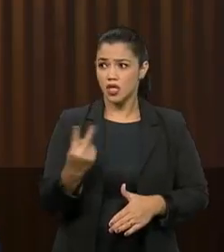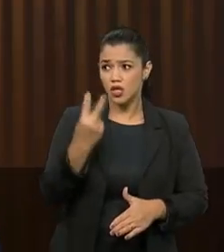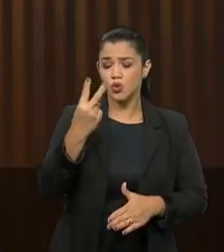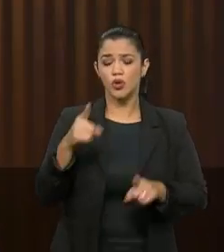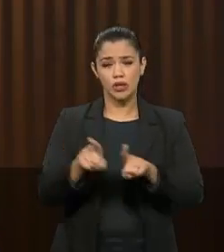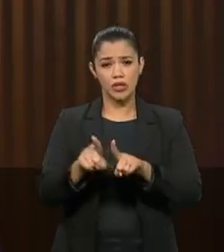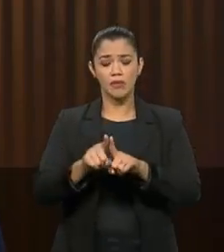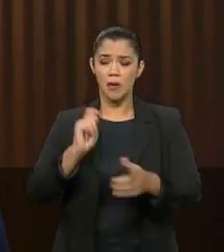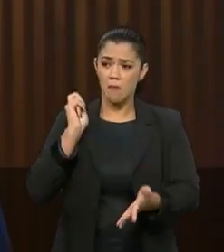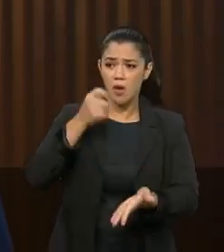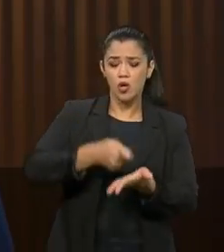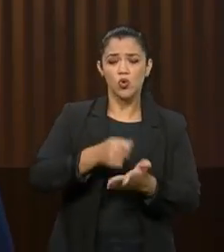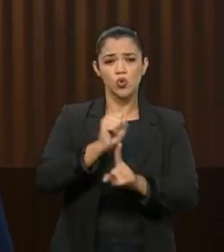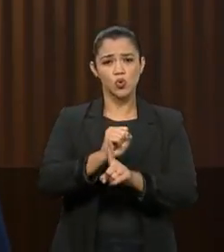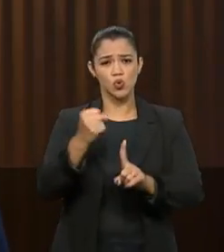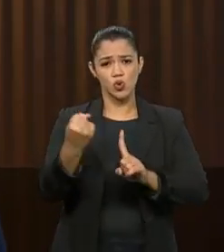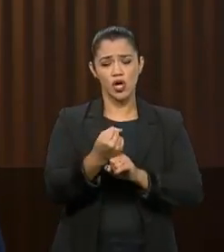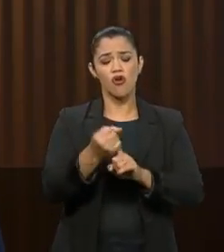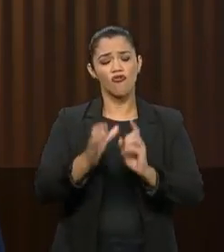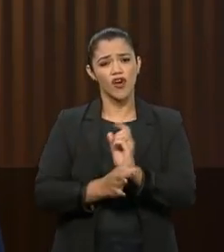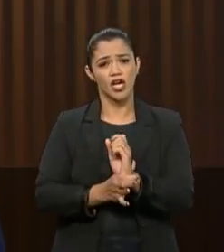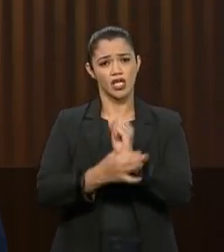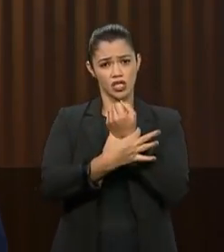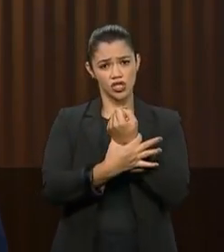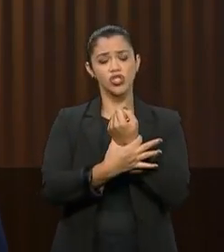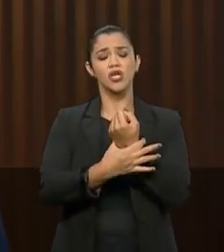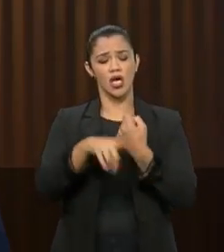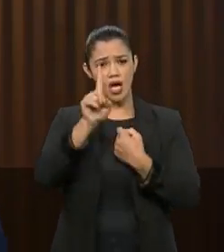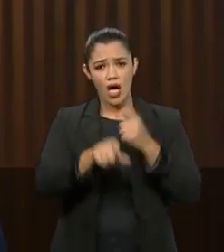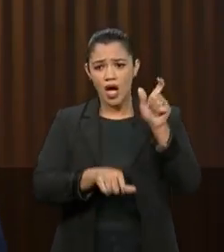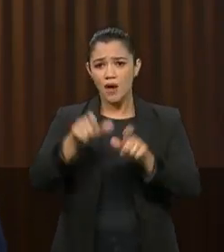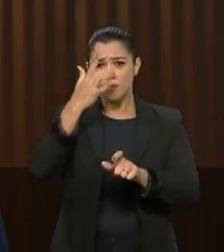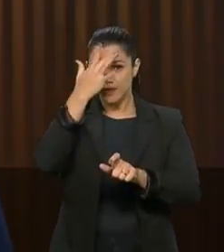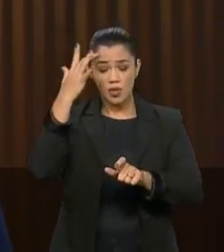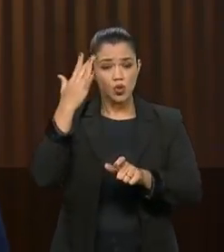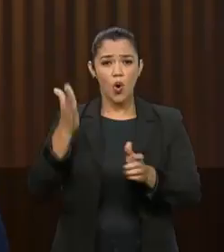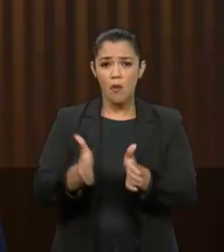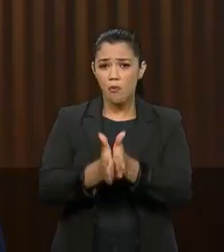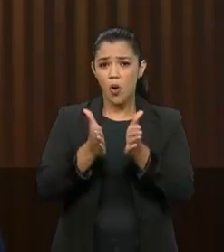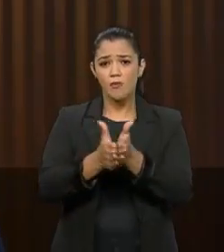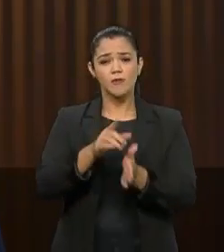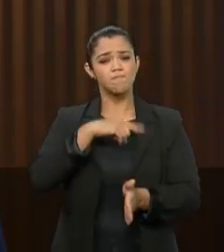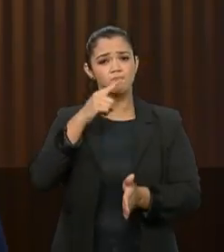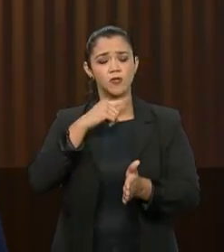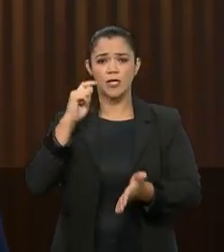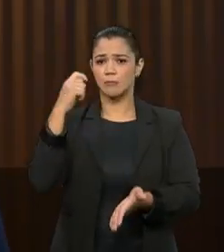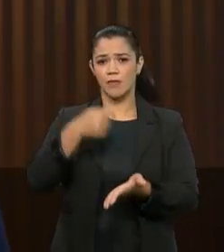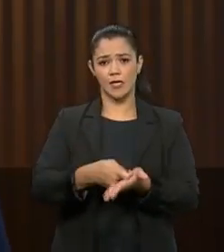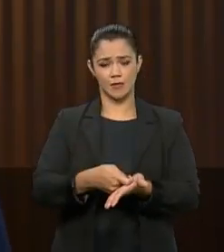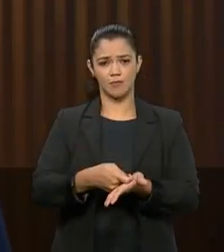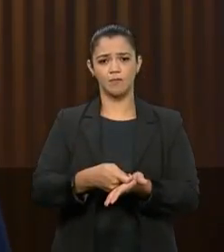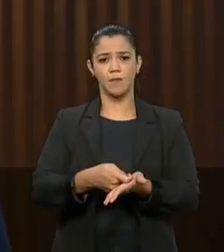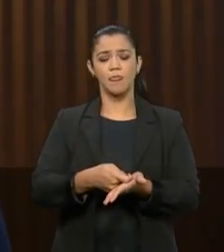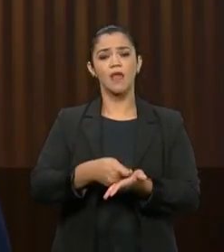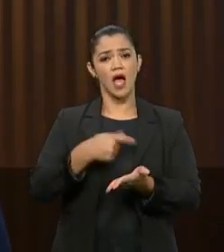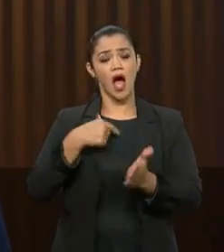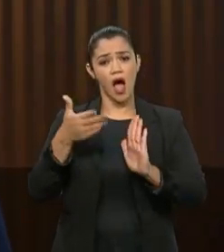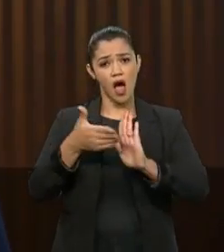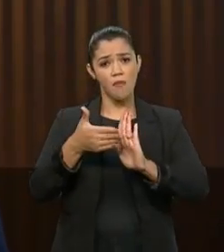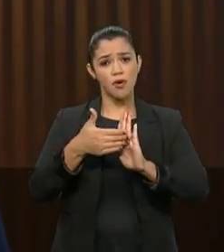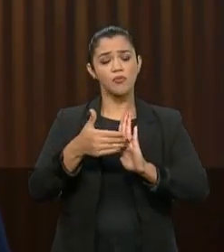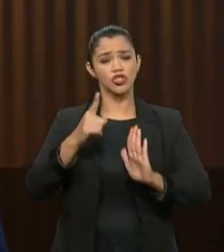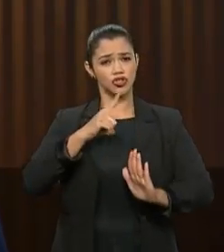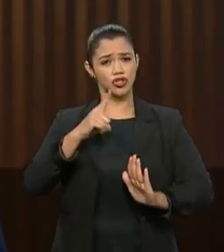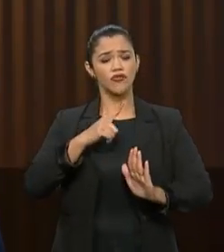tarifa social que garantirá os serviços mesmo para as pessoas que não podem pagar por eles. A proposta